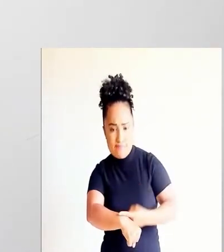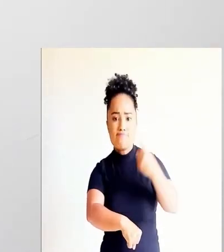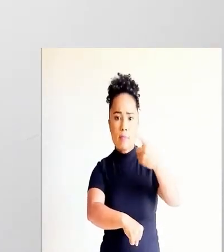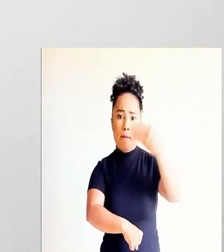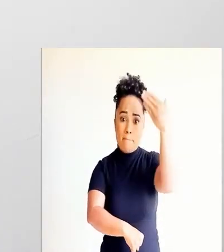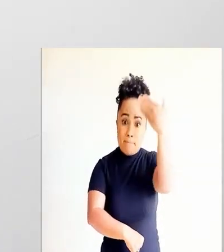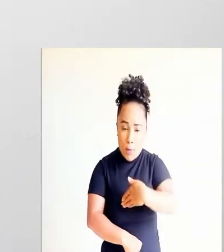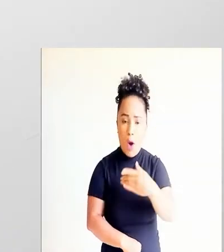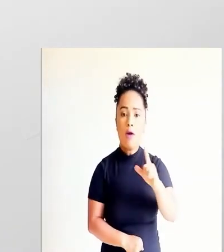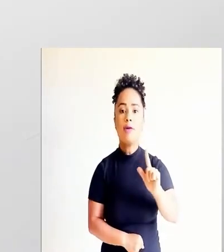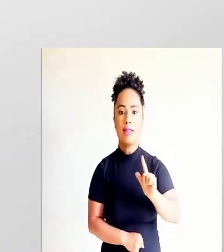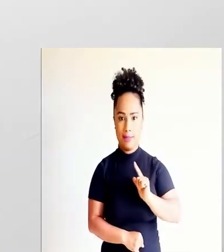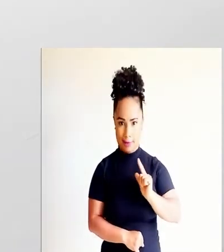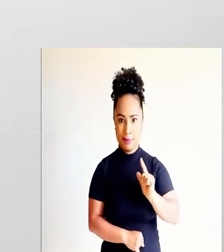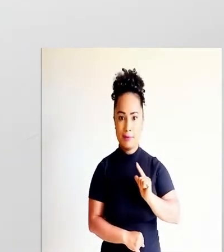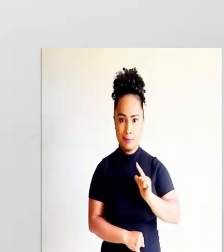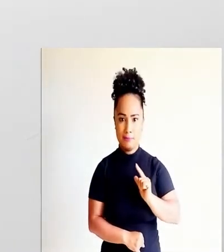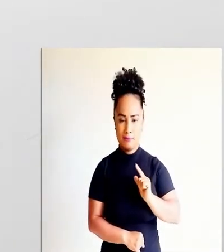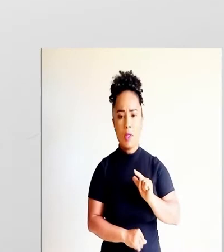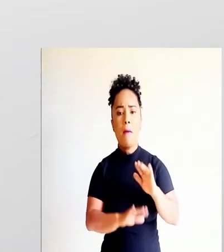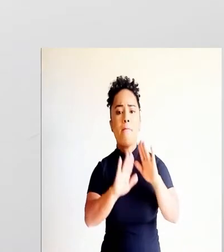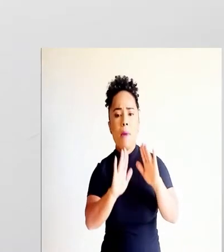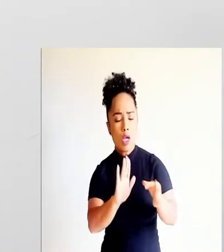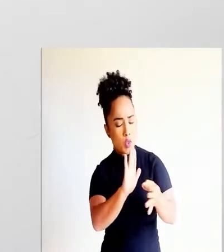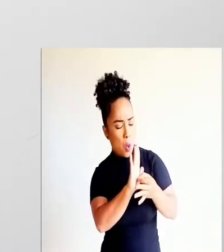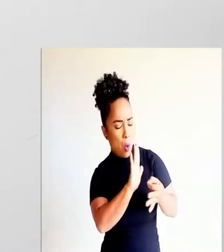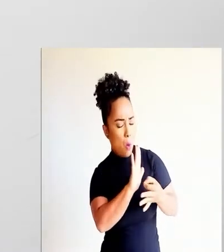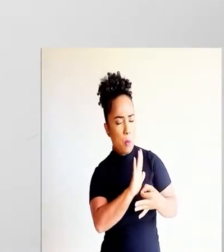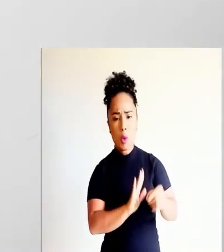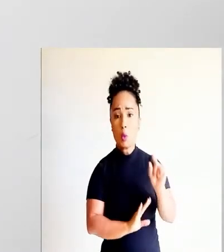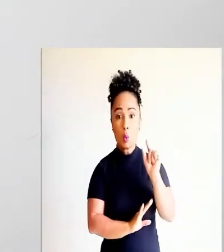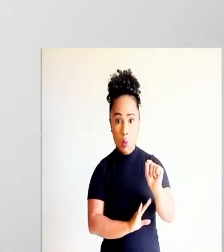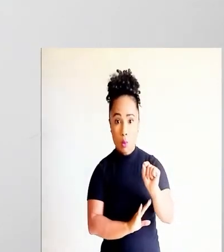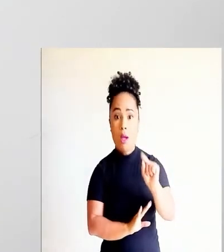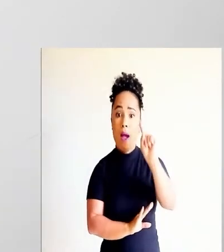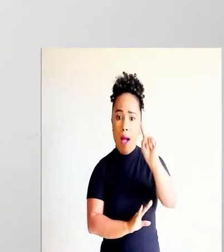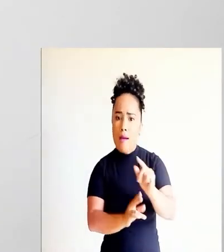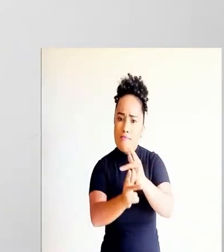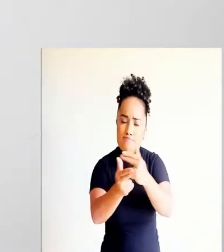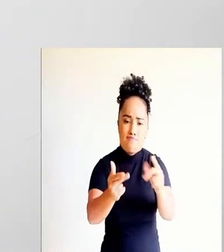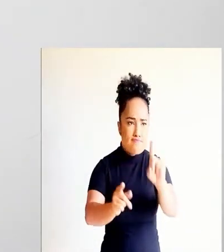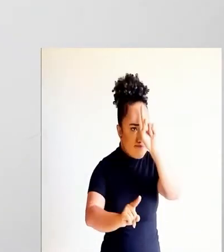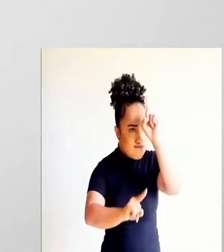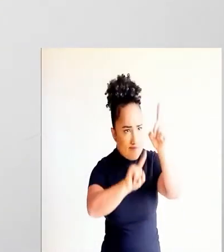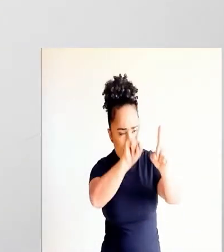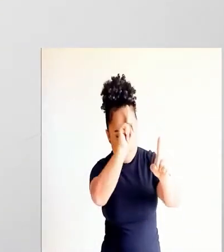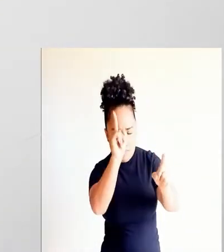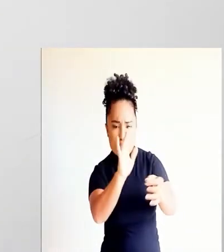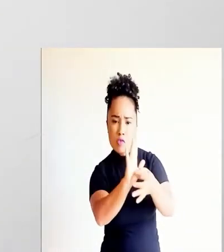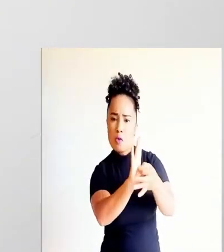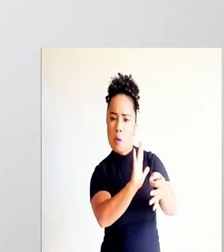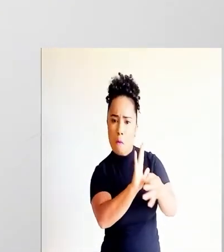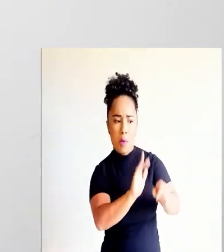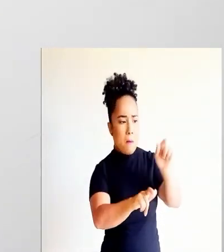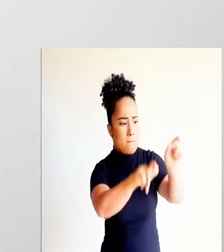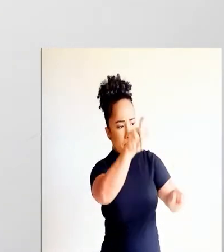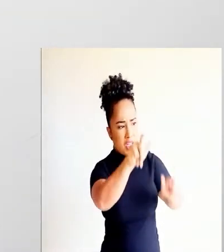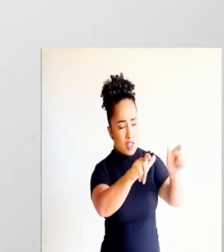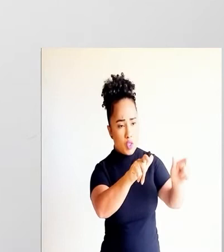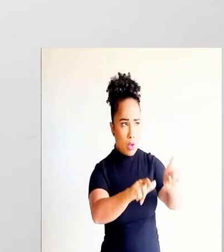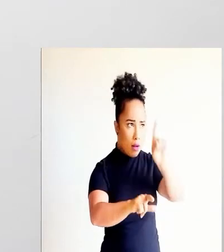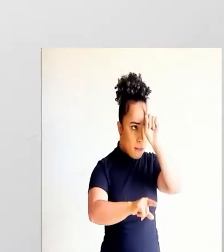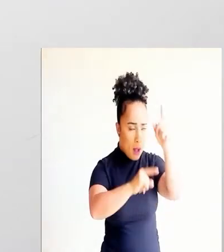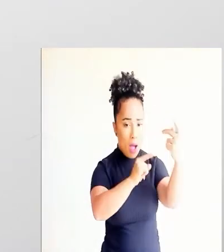cuja realidade pode ser comprovada. E o que é opinião? É aquilo que se pensa em relação a um